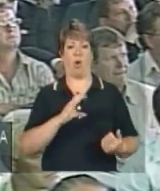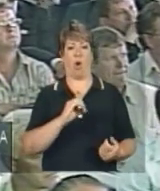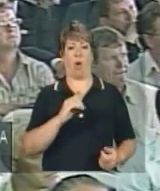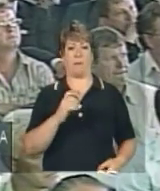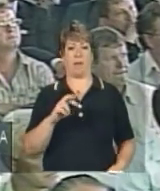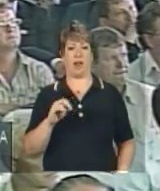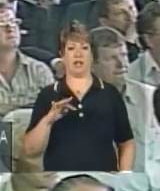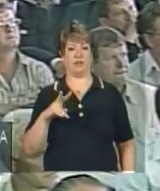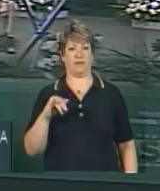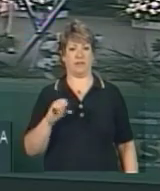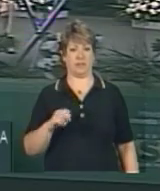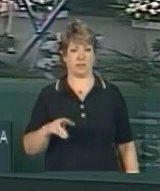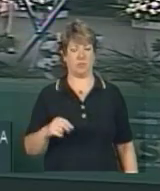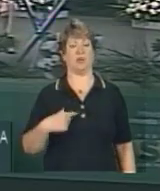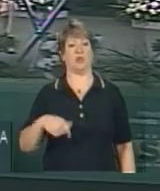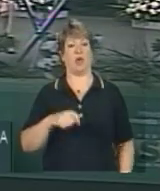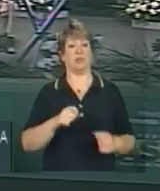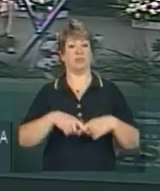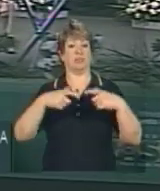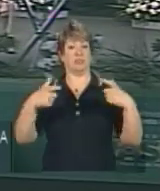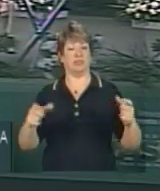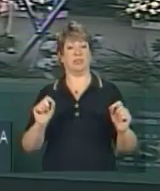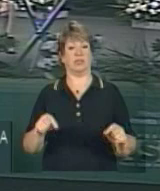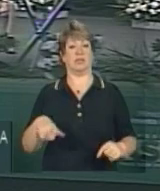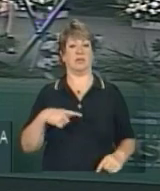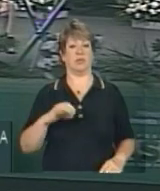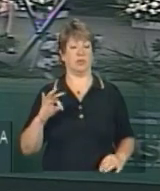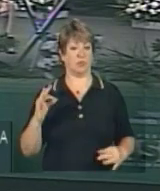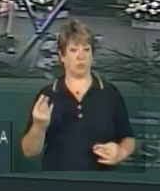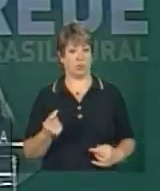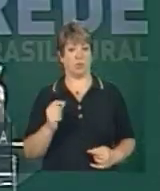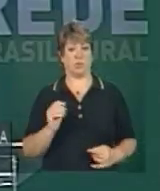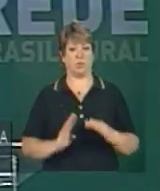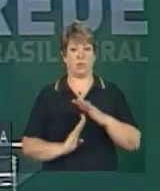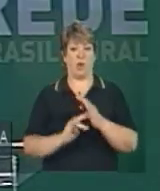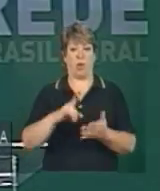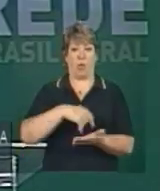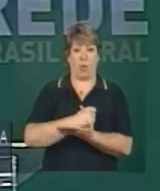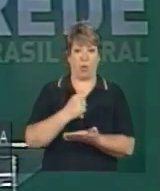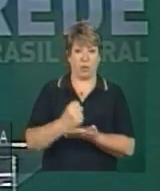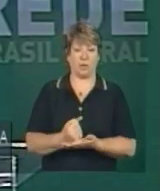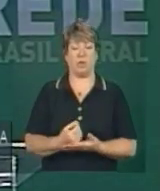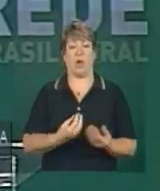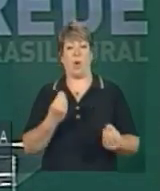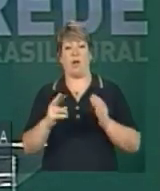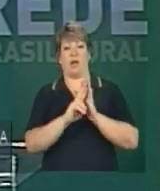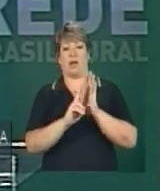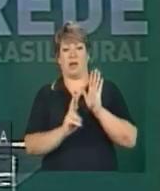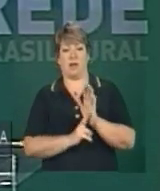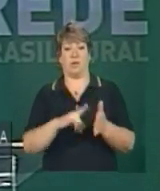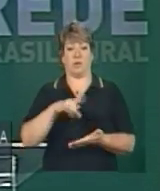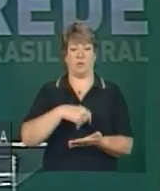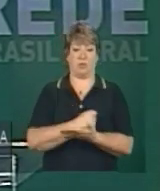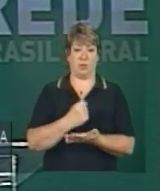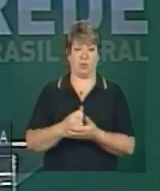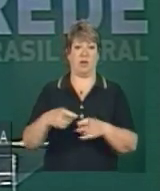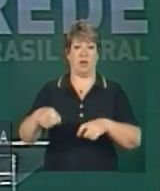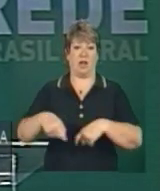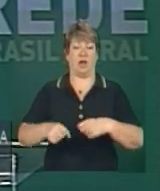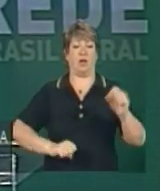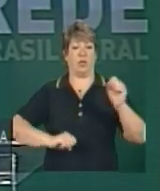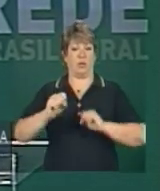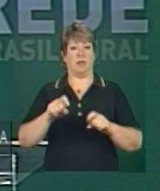associativismo, nós ampliamos os tetos de contratação e as condições de contratação para a agroindústria e para o